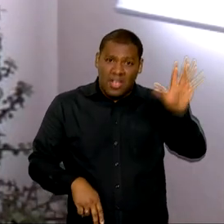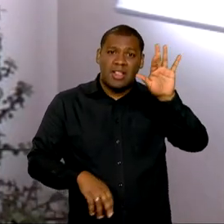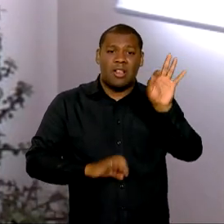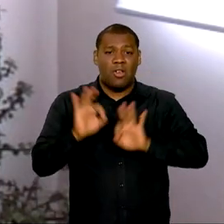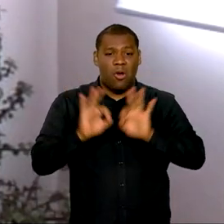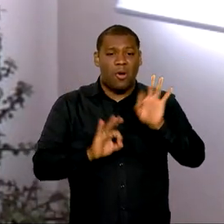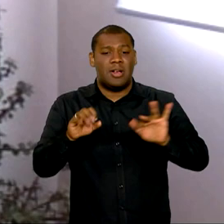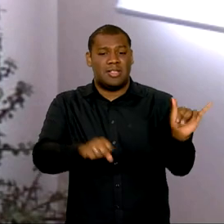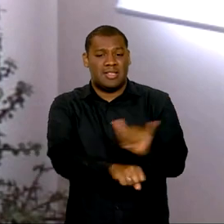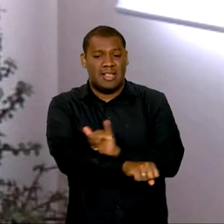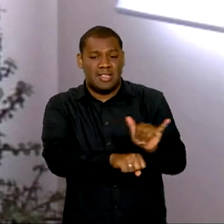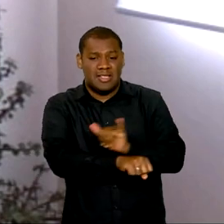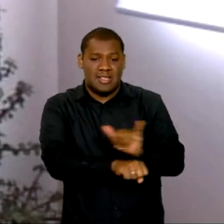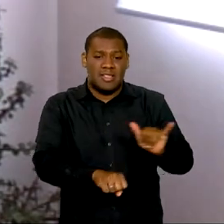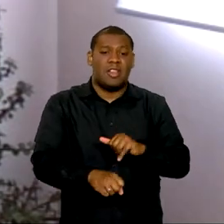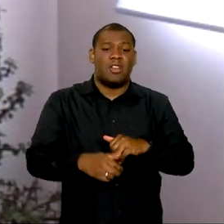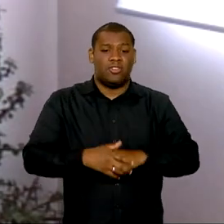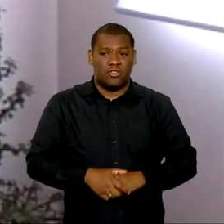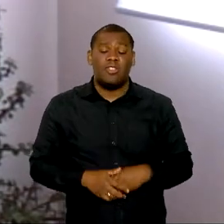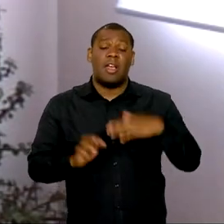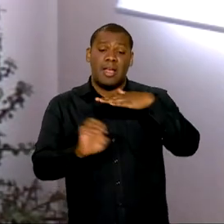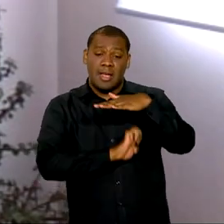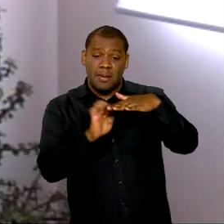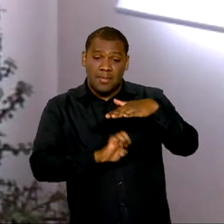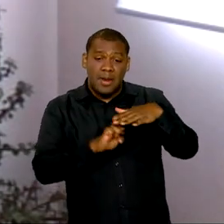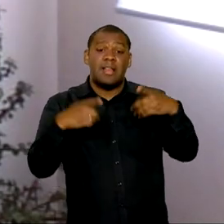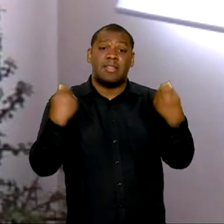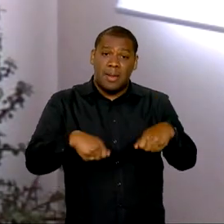vindo lá de cima para baixo. As empresas precisam começar a levar isso a sério.